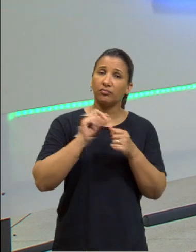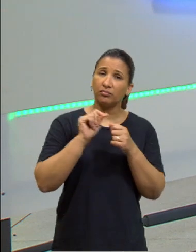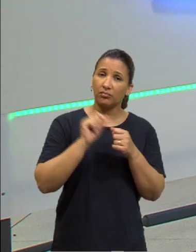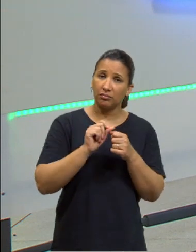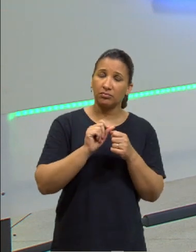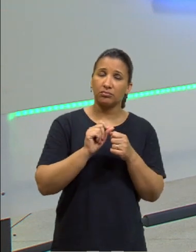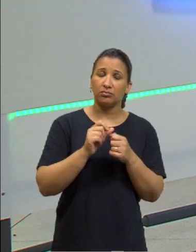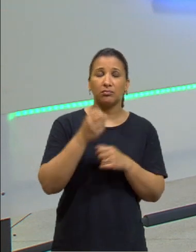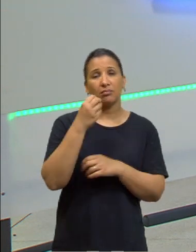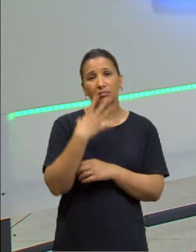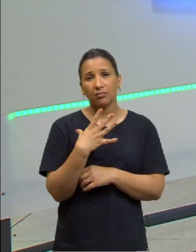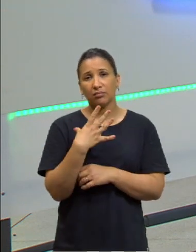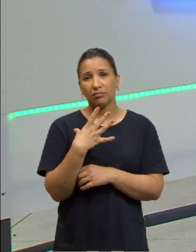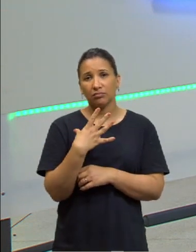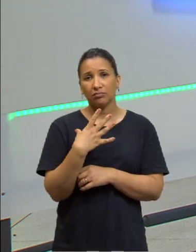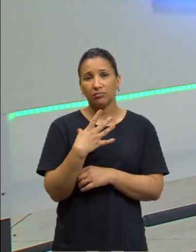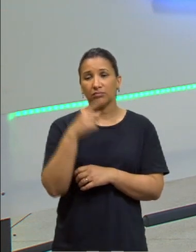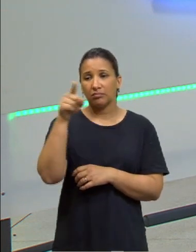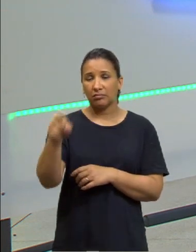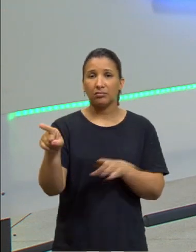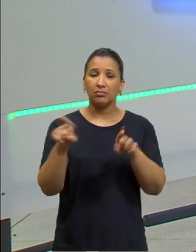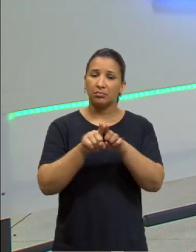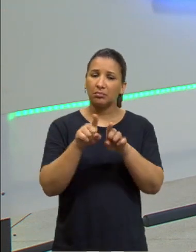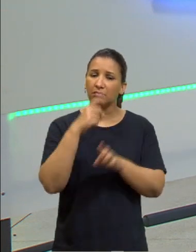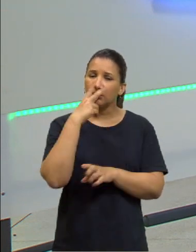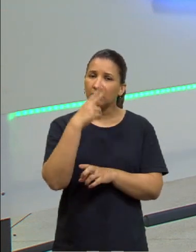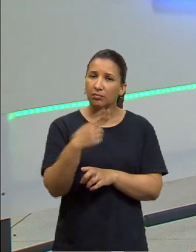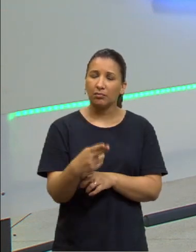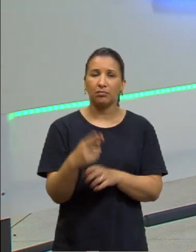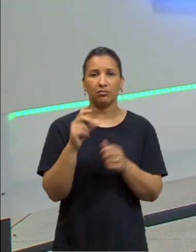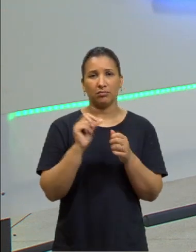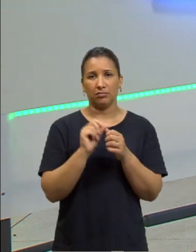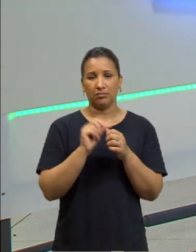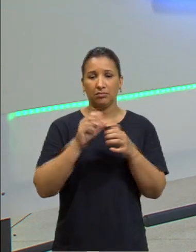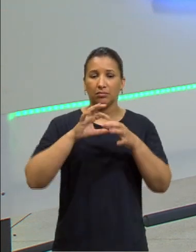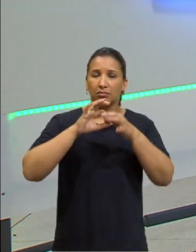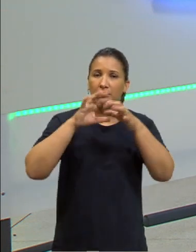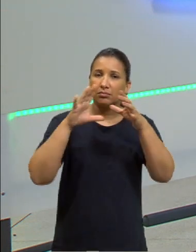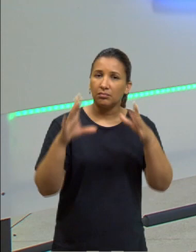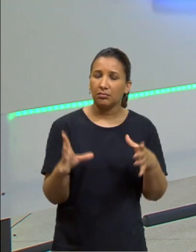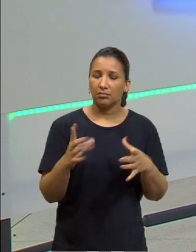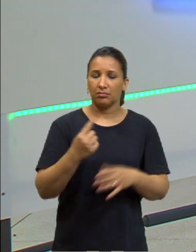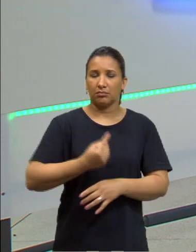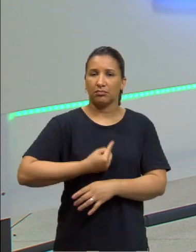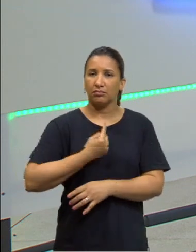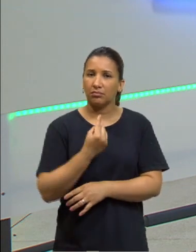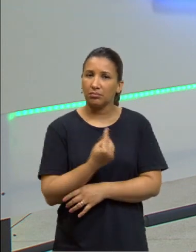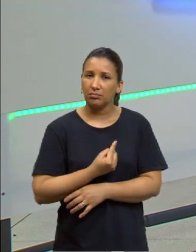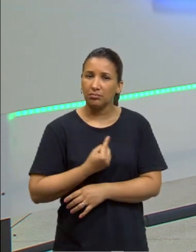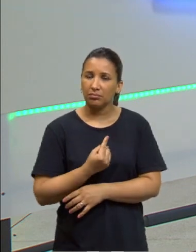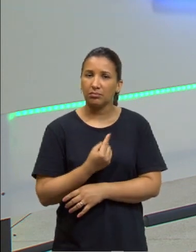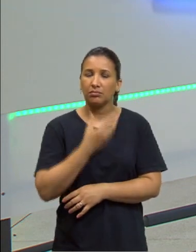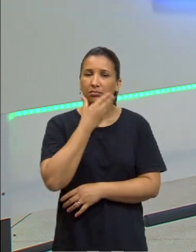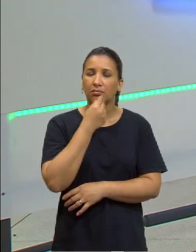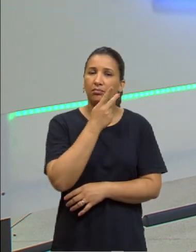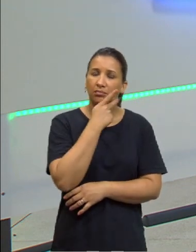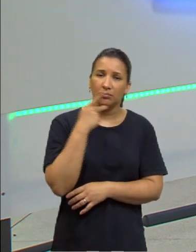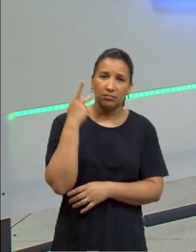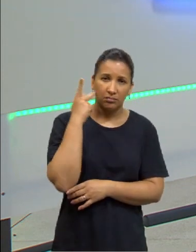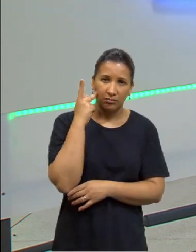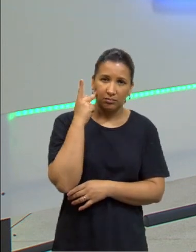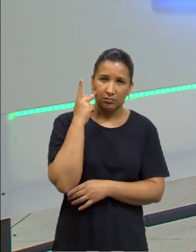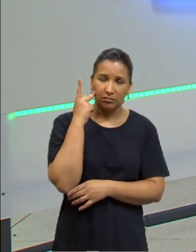reproduzi-la. Essa é a da liberdade, da autonomia em Kanto. Essa é a máxima,